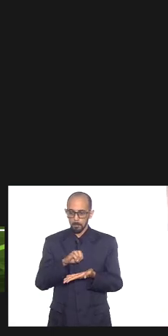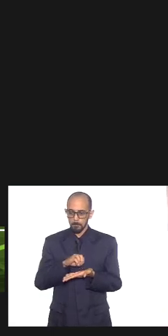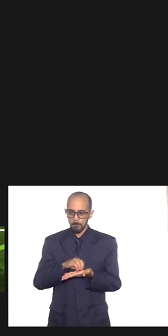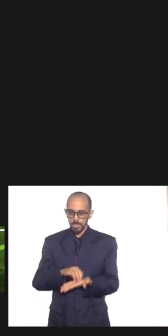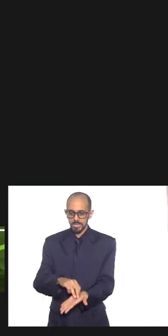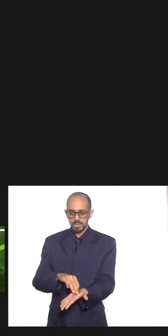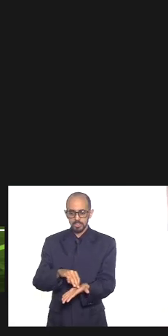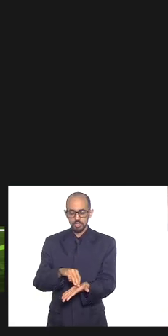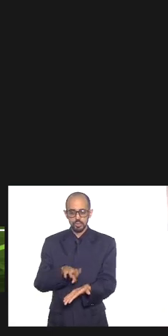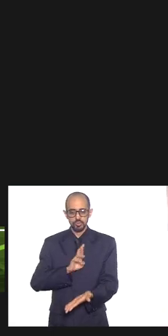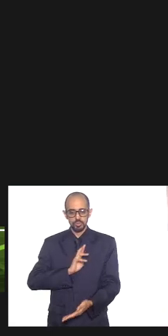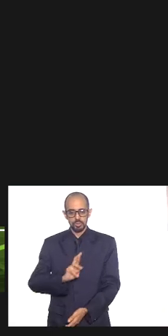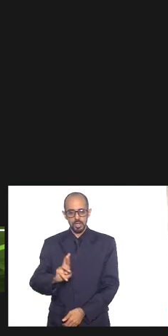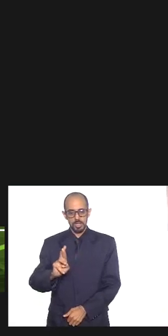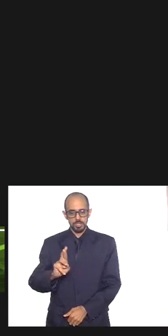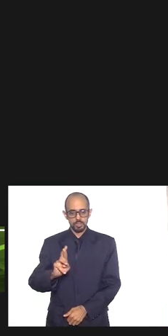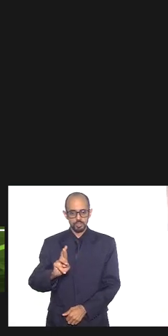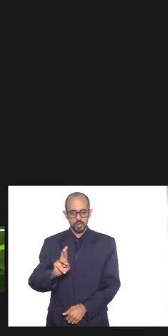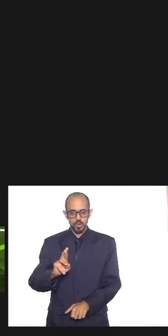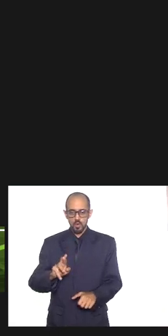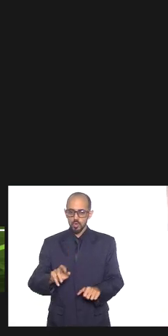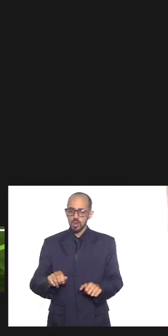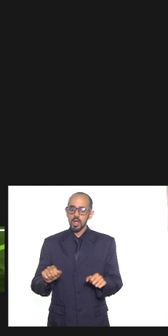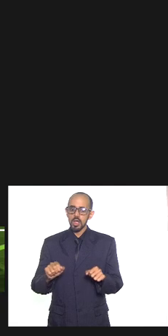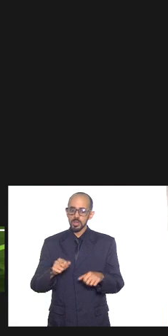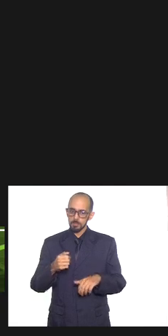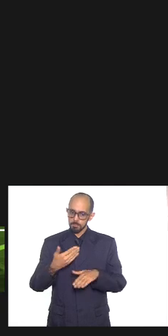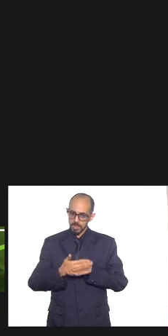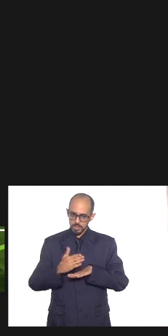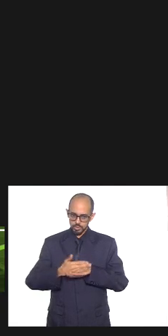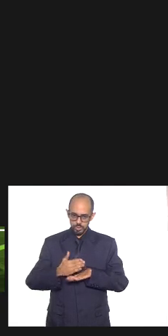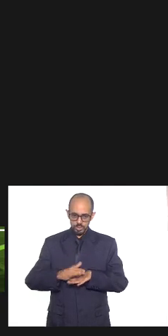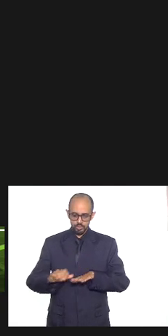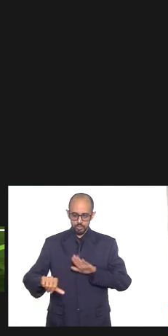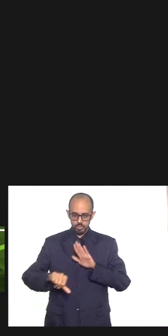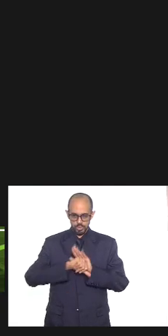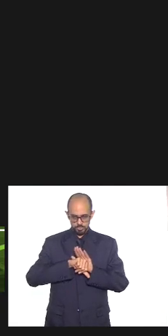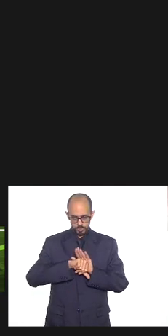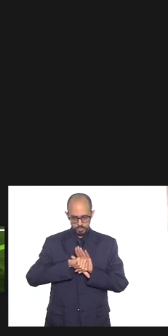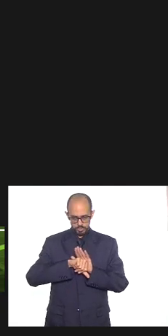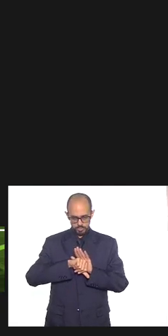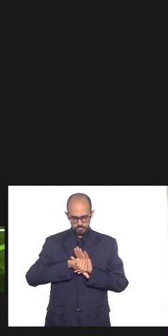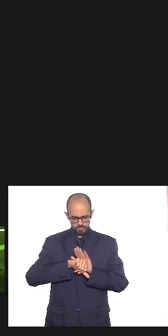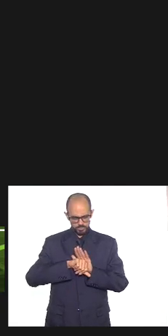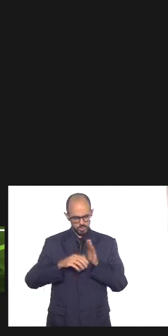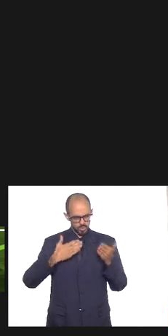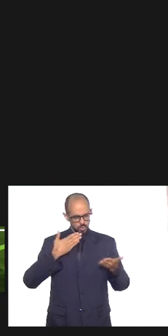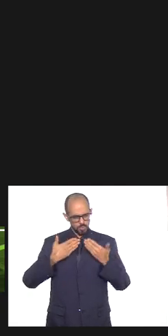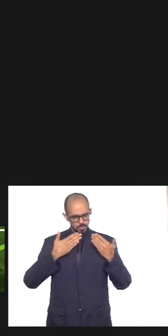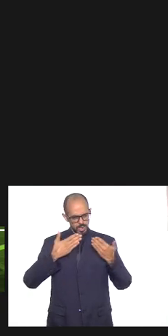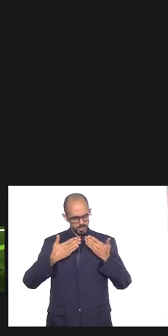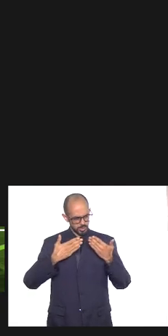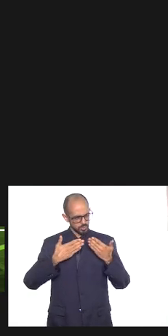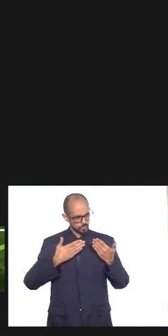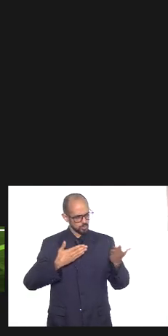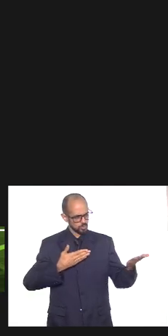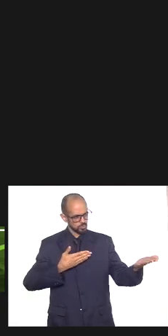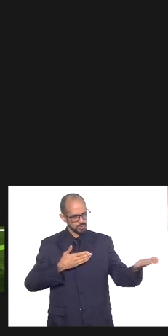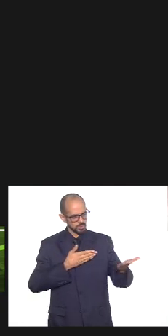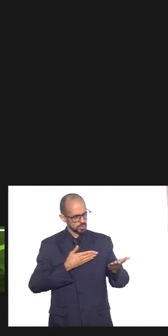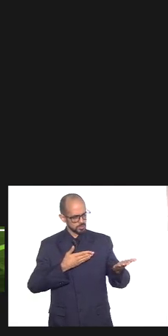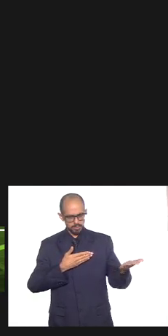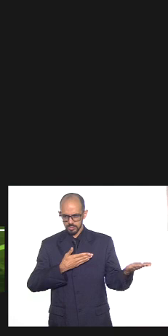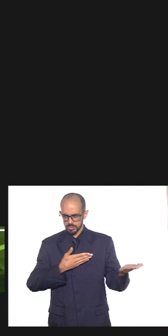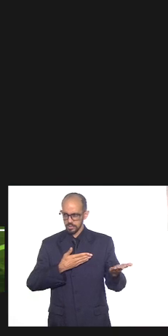religiosos e cometendo os crimes e mal comparando o doutor Gilberto Marta deve se lembrar disso